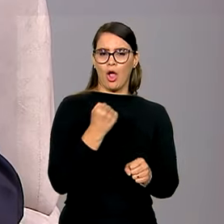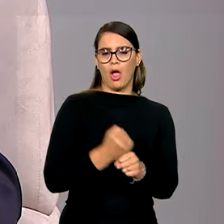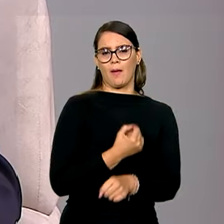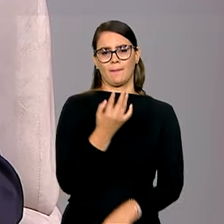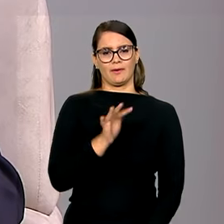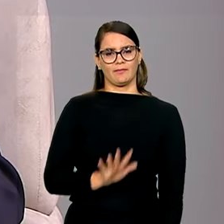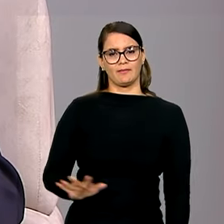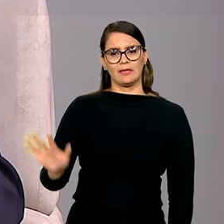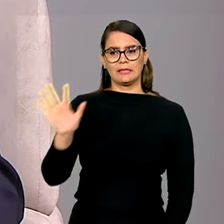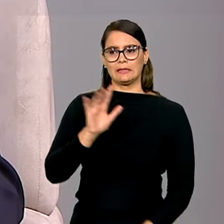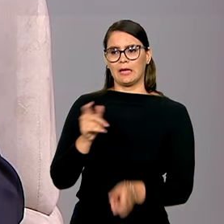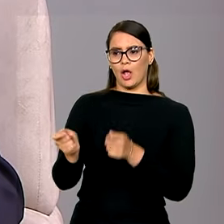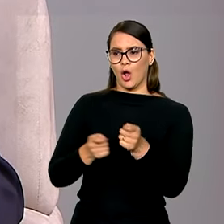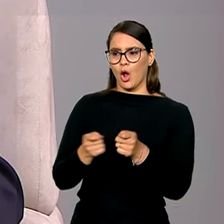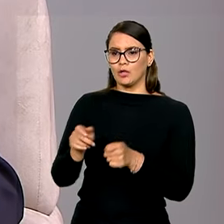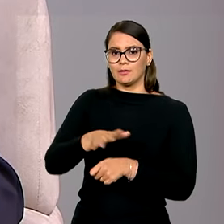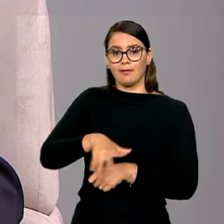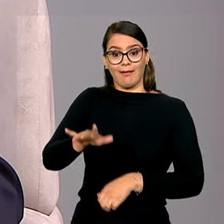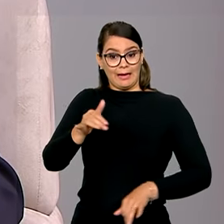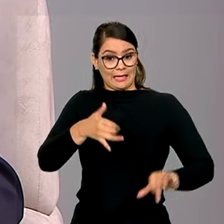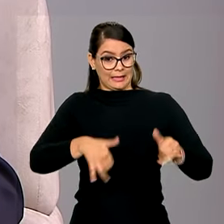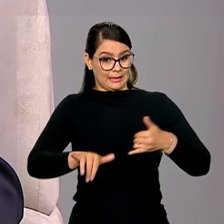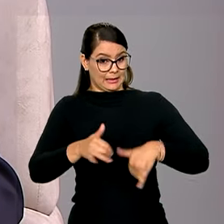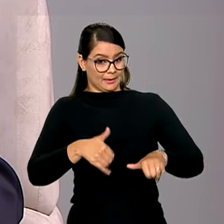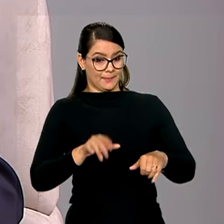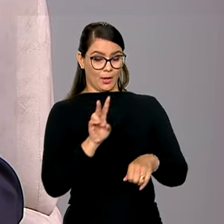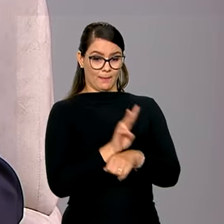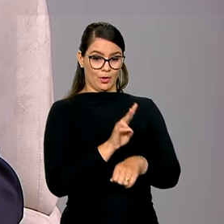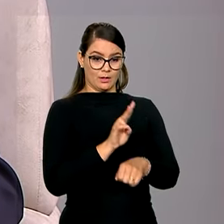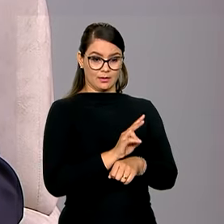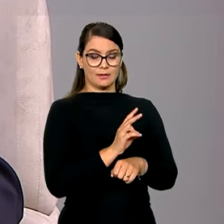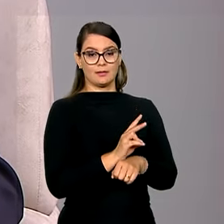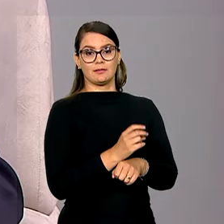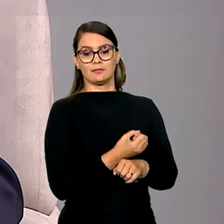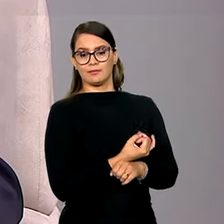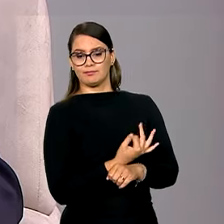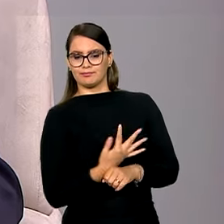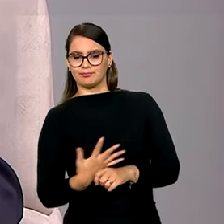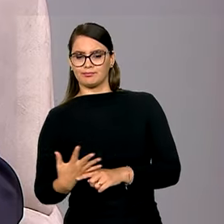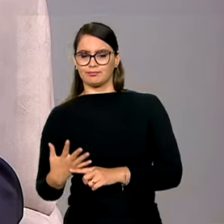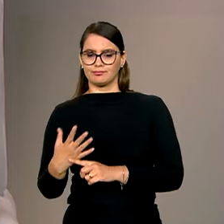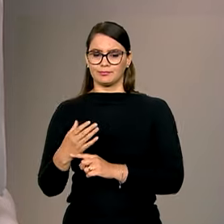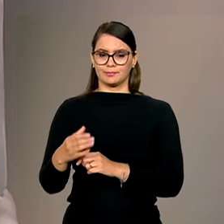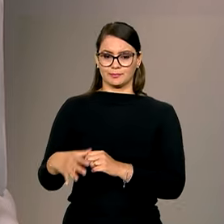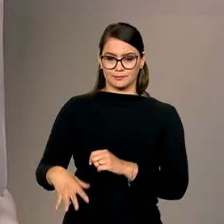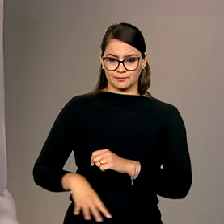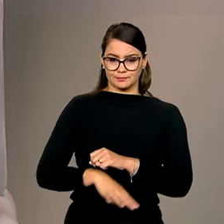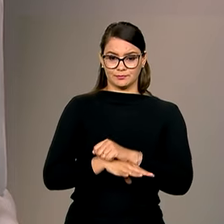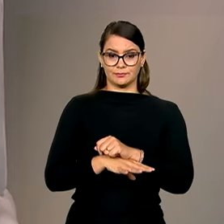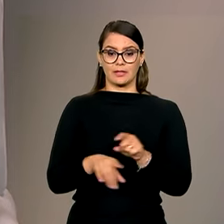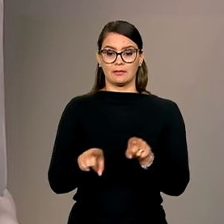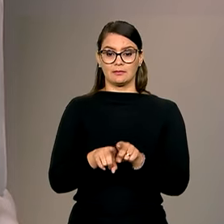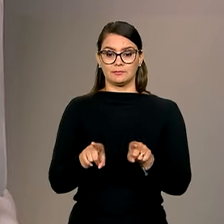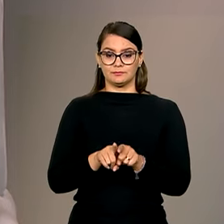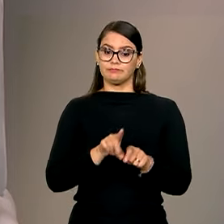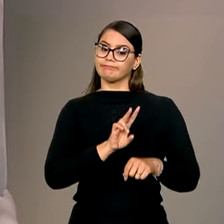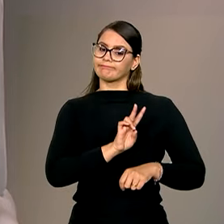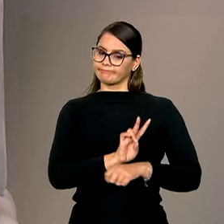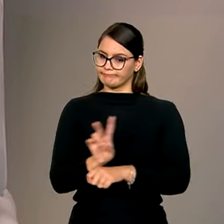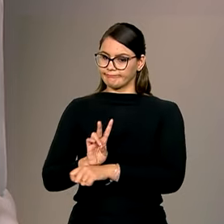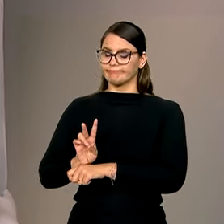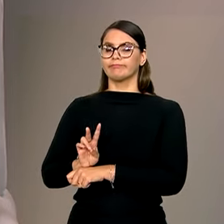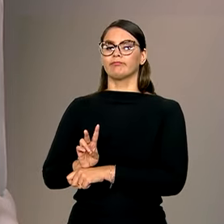o controle de substâncias químicas, a proteção da biodiversidade e, notadamente, a fiscalização. Estamos